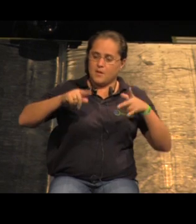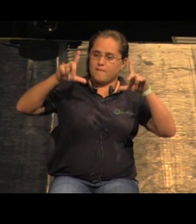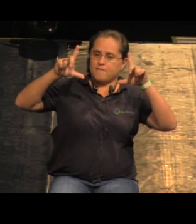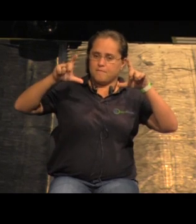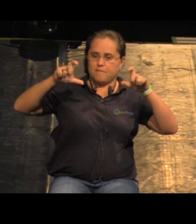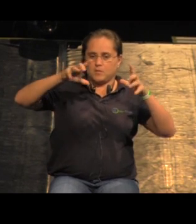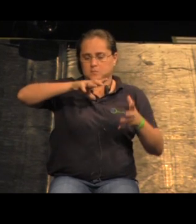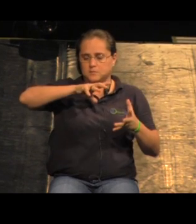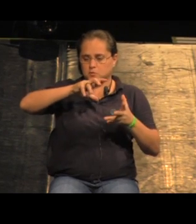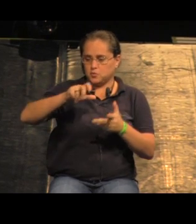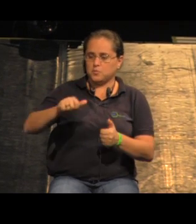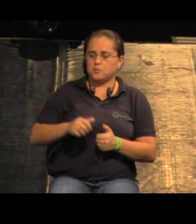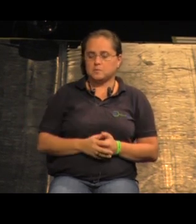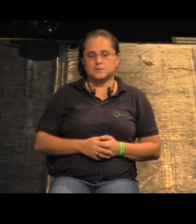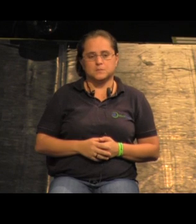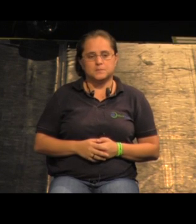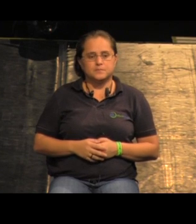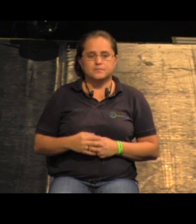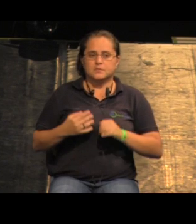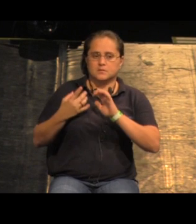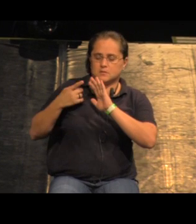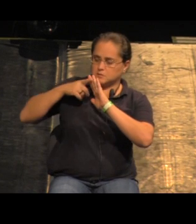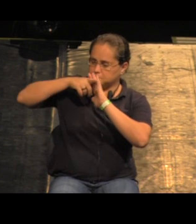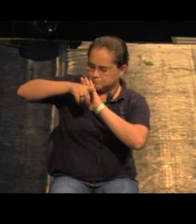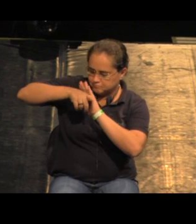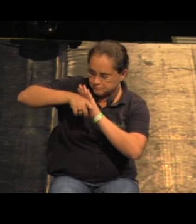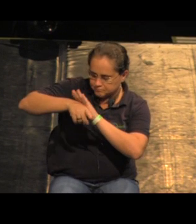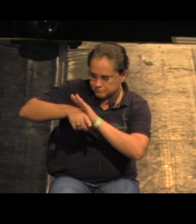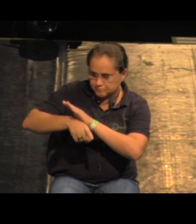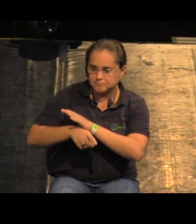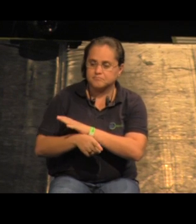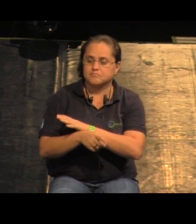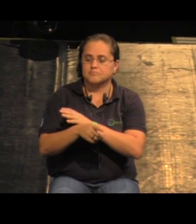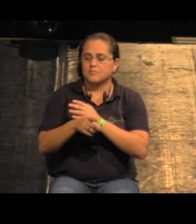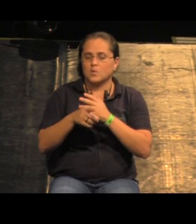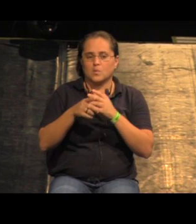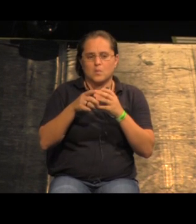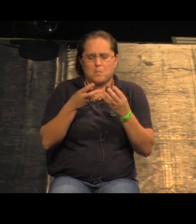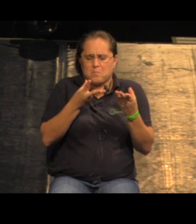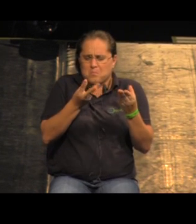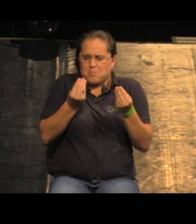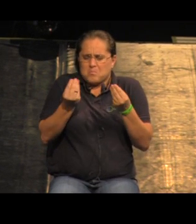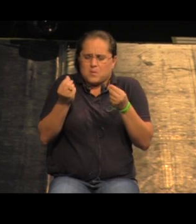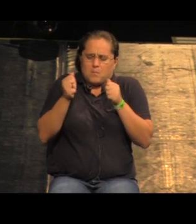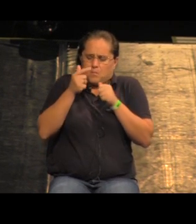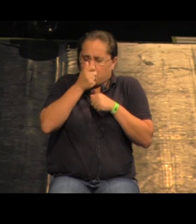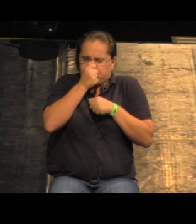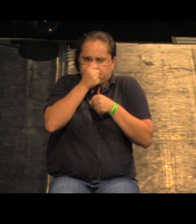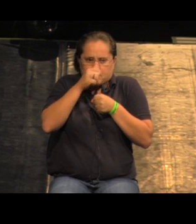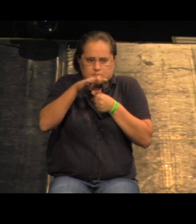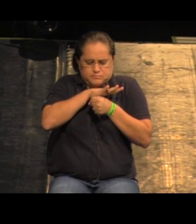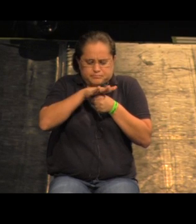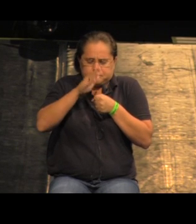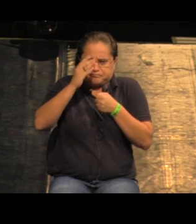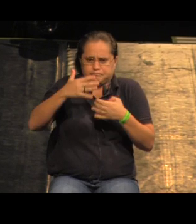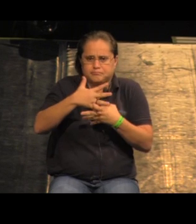satélite. A questão, a gente explorava então essa questão do superadensamento de algumas cidades e